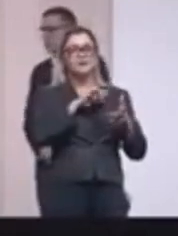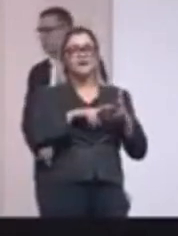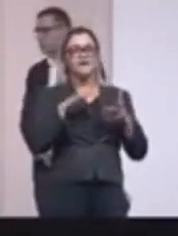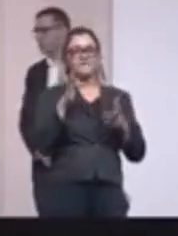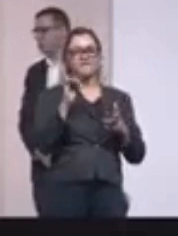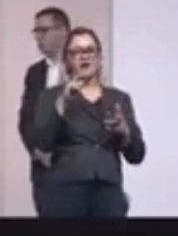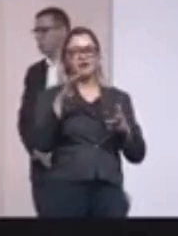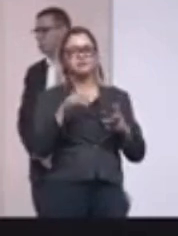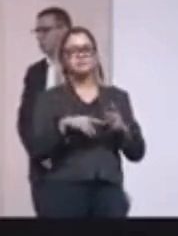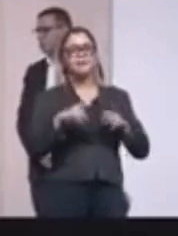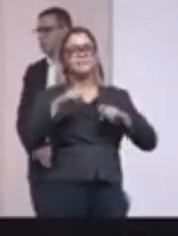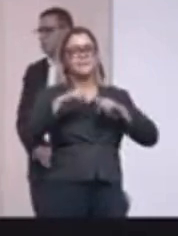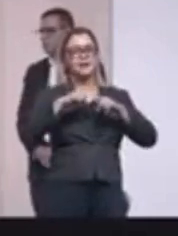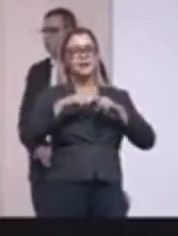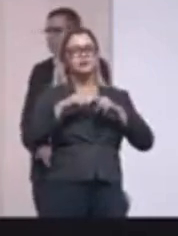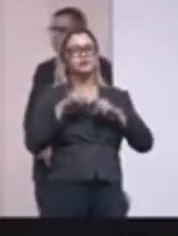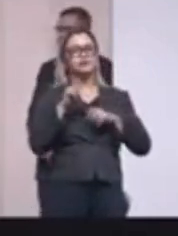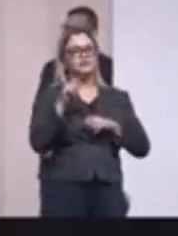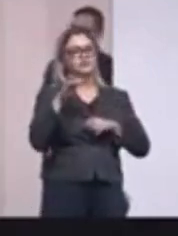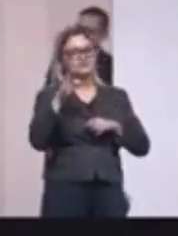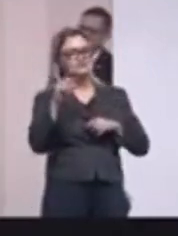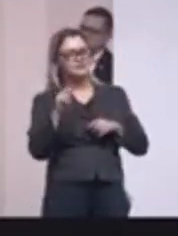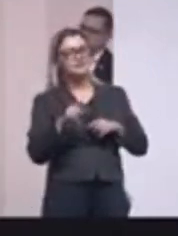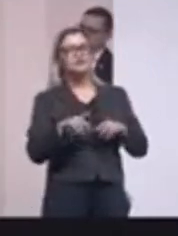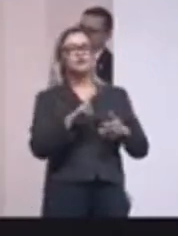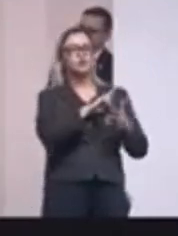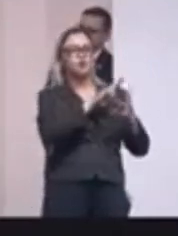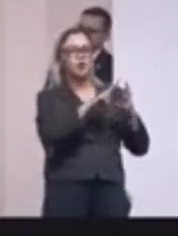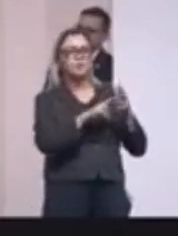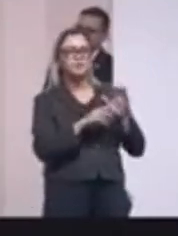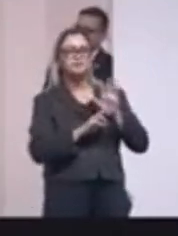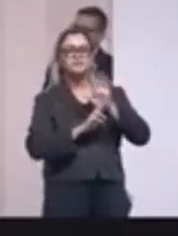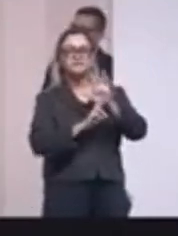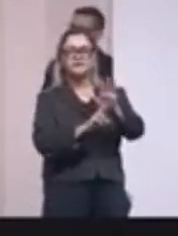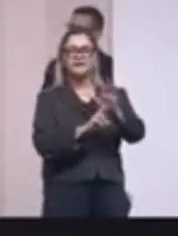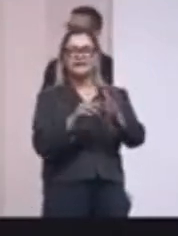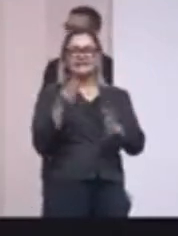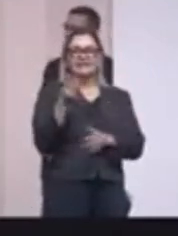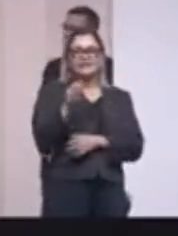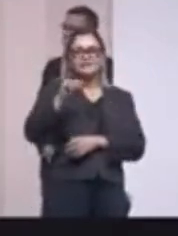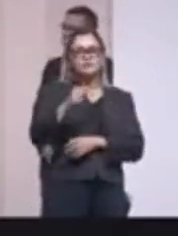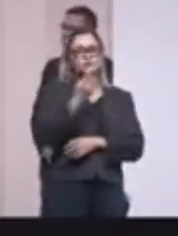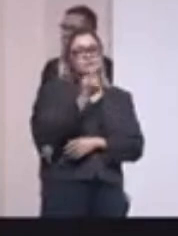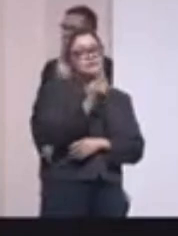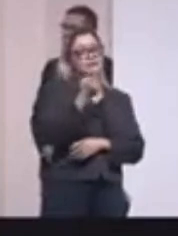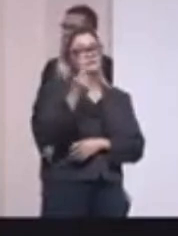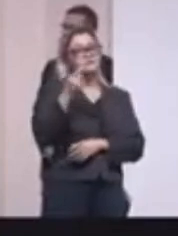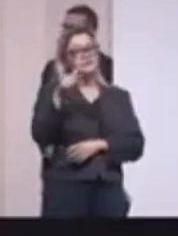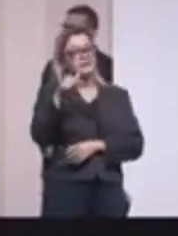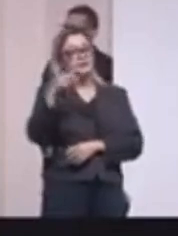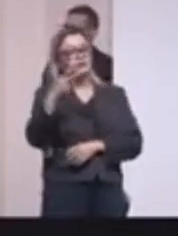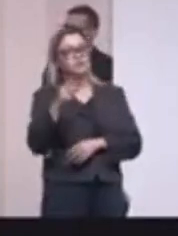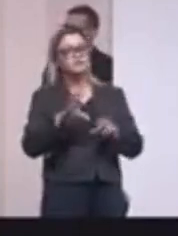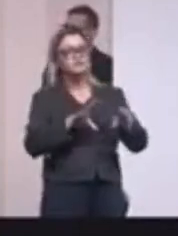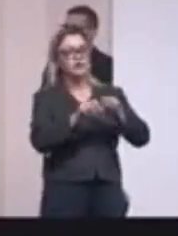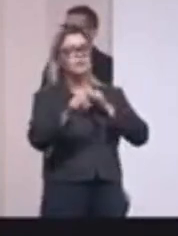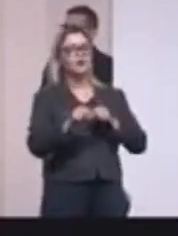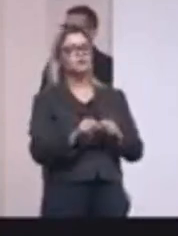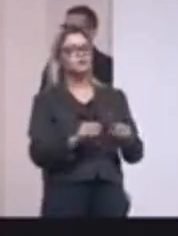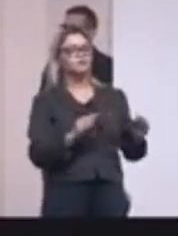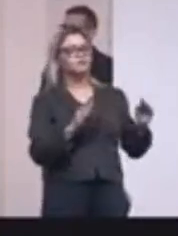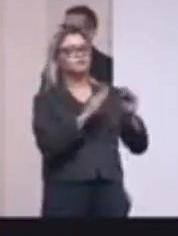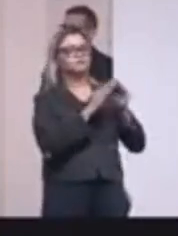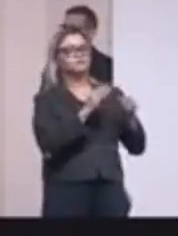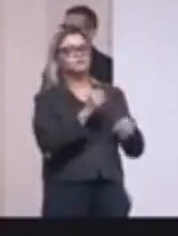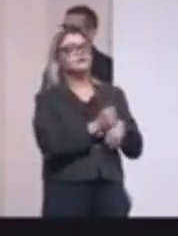doutora Fádia, a primeira colocada de médico legista. E no nome deles, eu quero cumprimentar os 3.172 formandos que vão mobiliar os